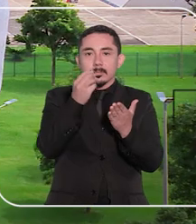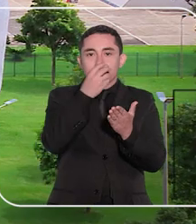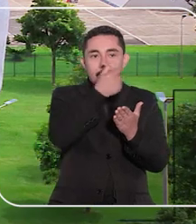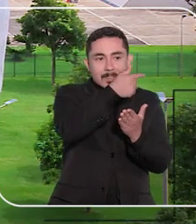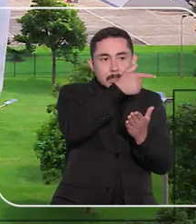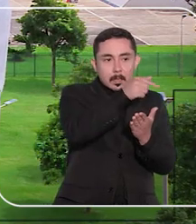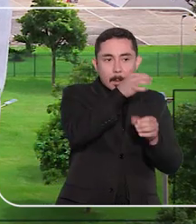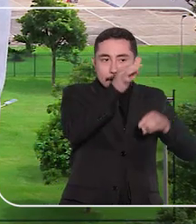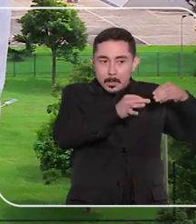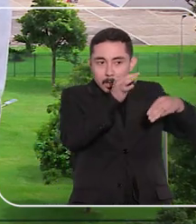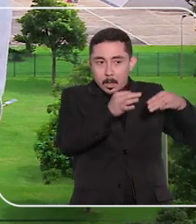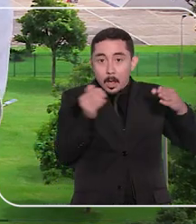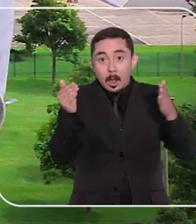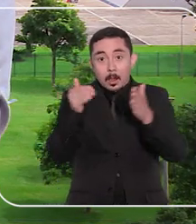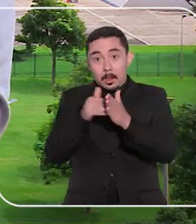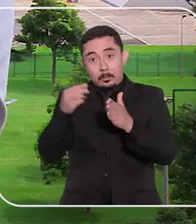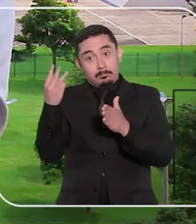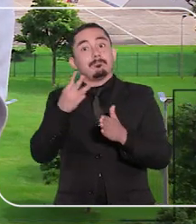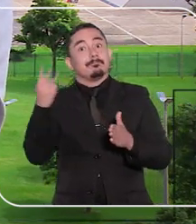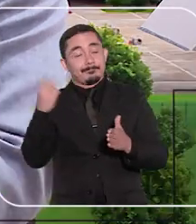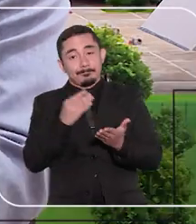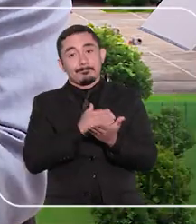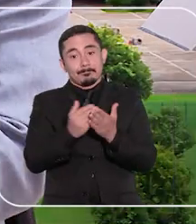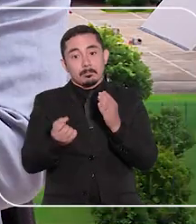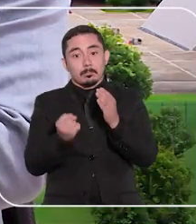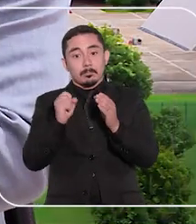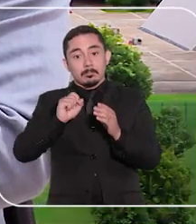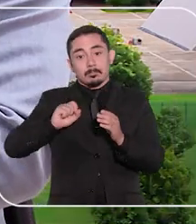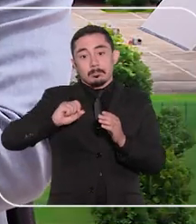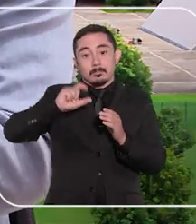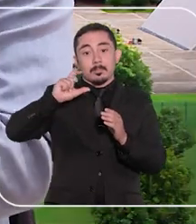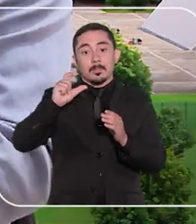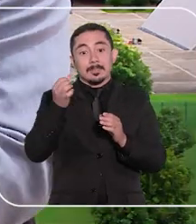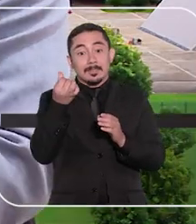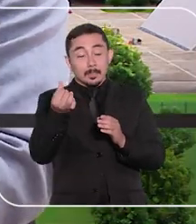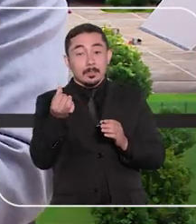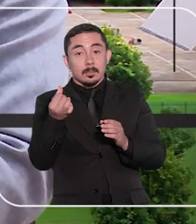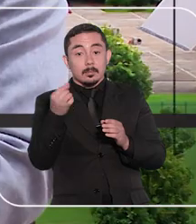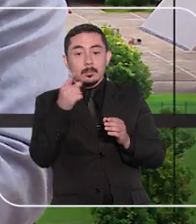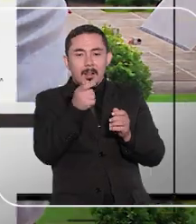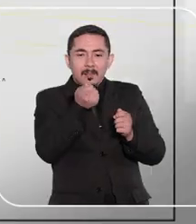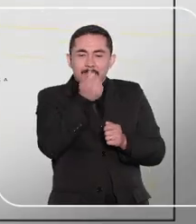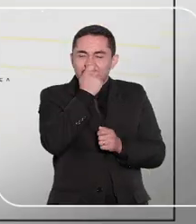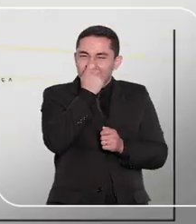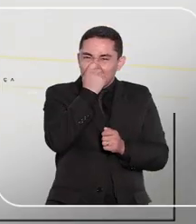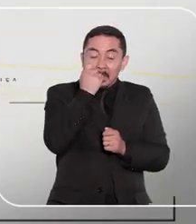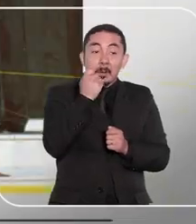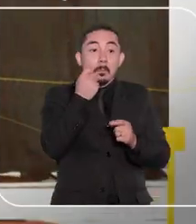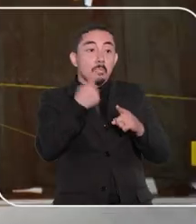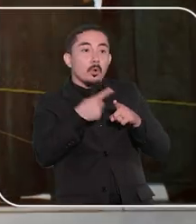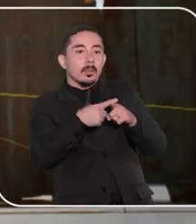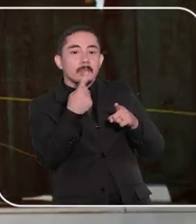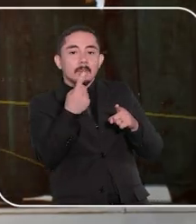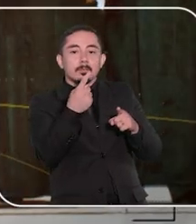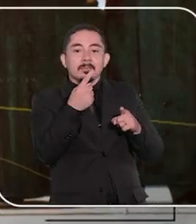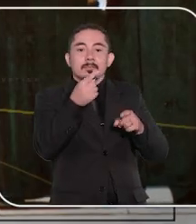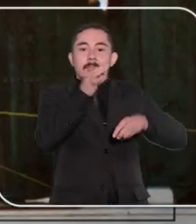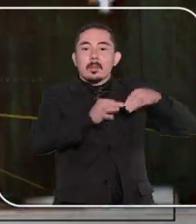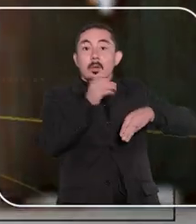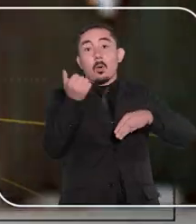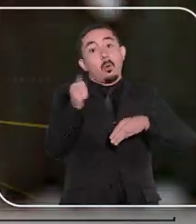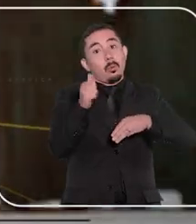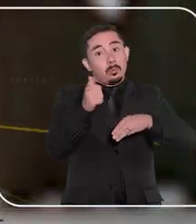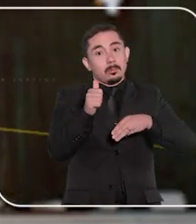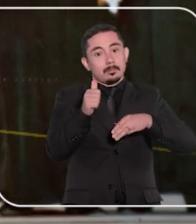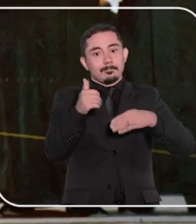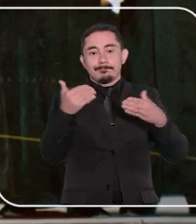ministros para 33 ou seja aumentou mais 6. Então a antiga sede já estava apertada que ela tinha sido projetada para 11 ministros não tinha